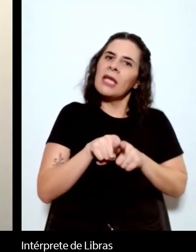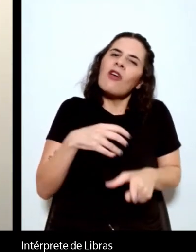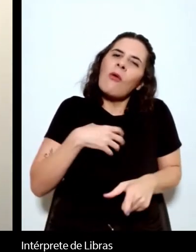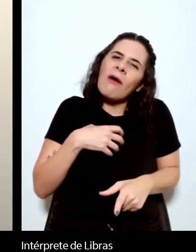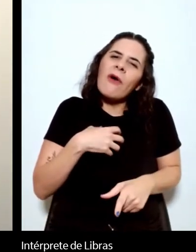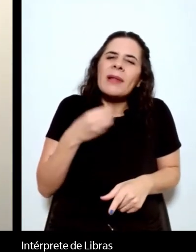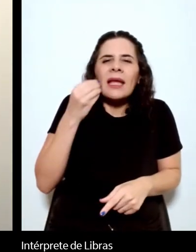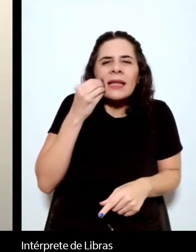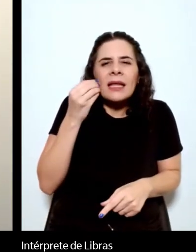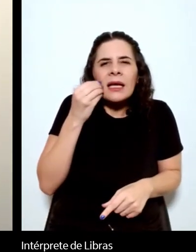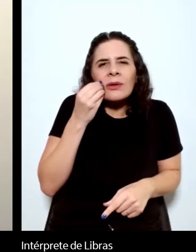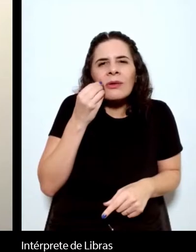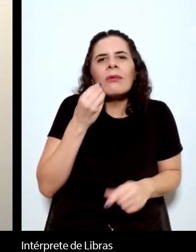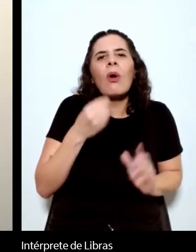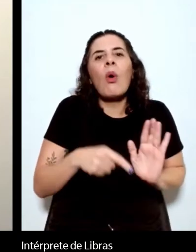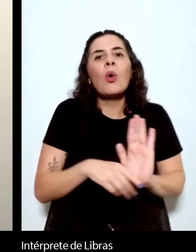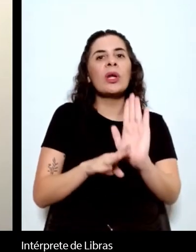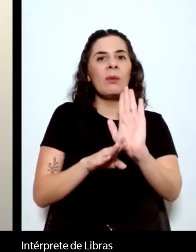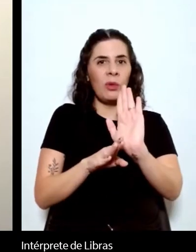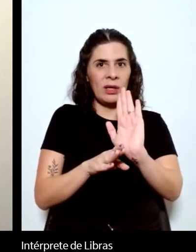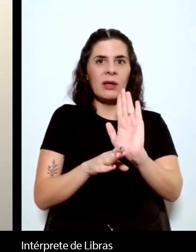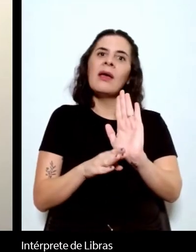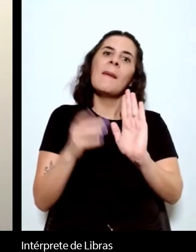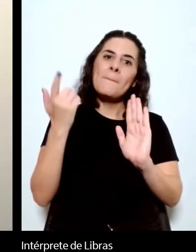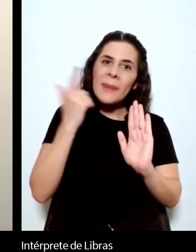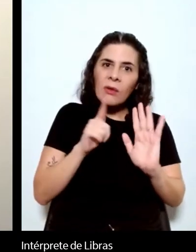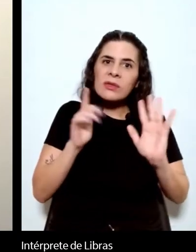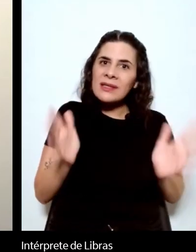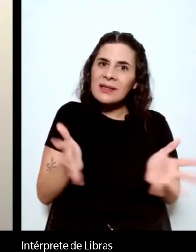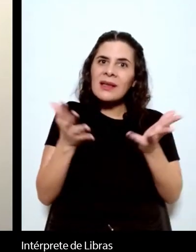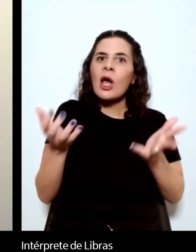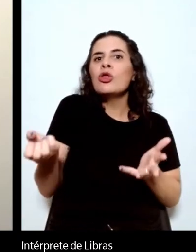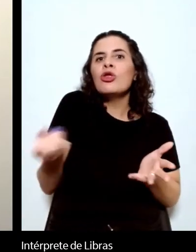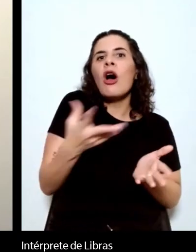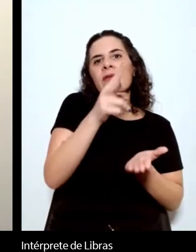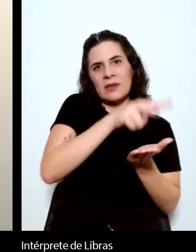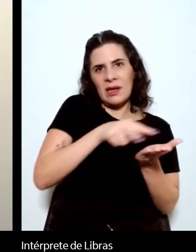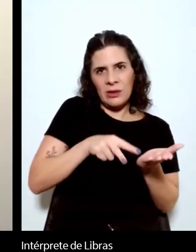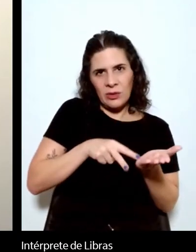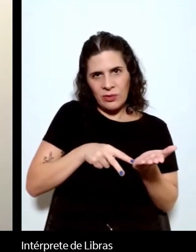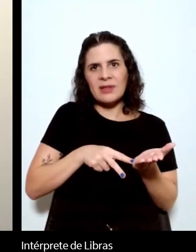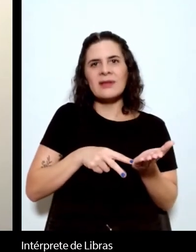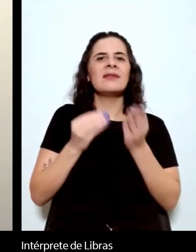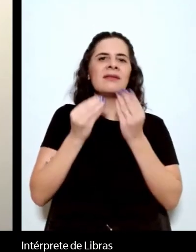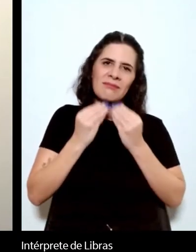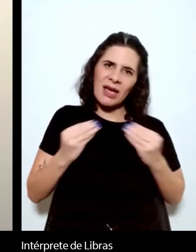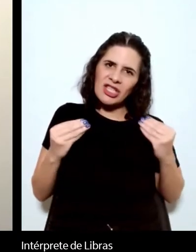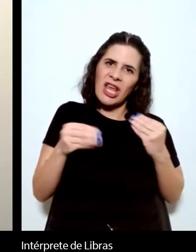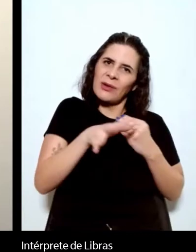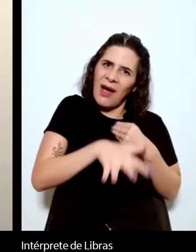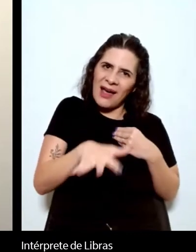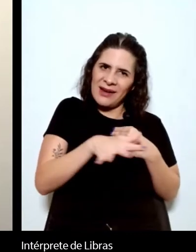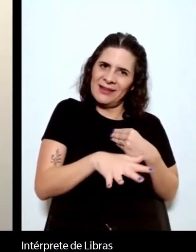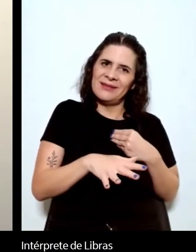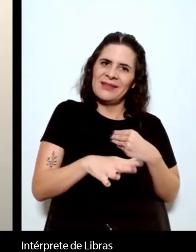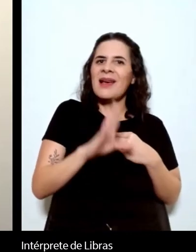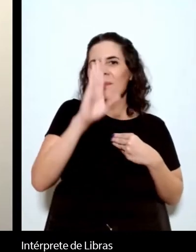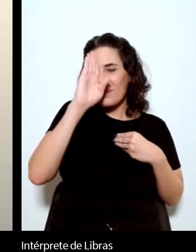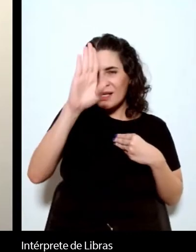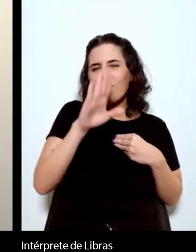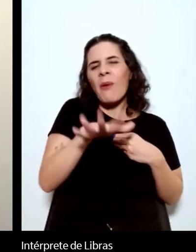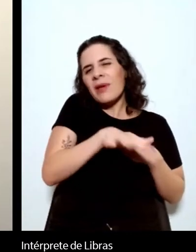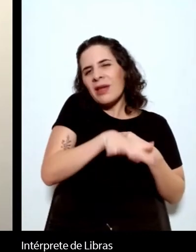contribuir para a formação de novos leitores machadianos, pelo menos dentro do